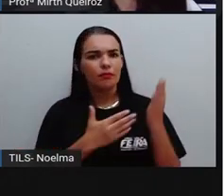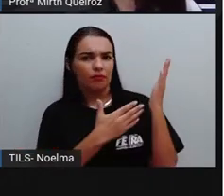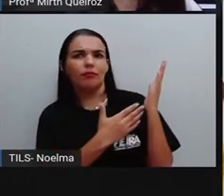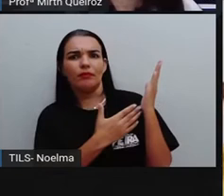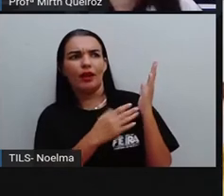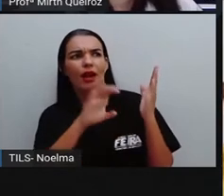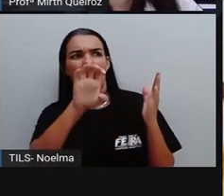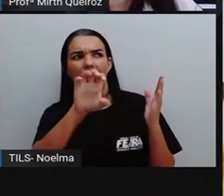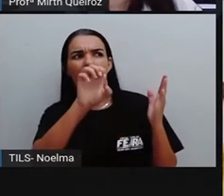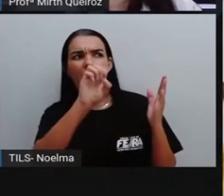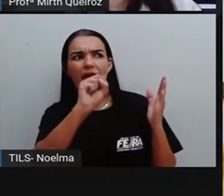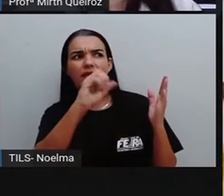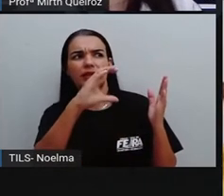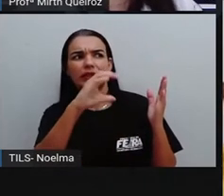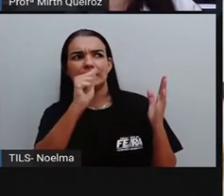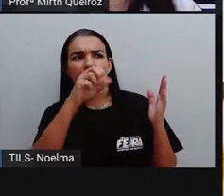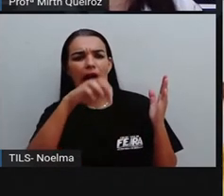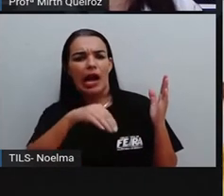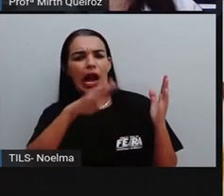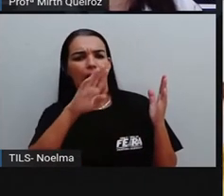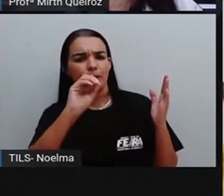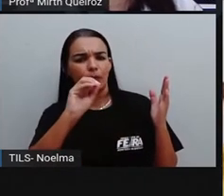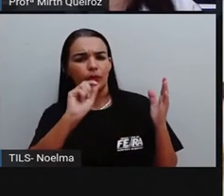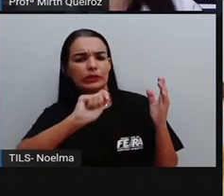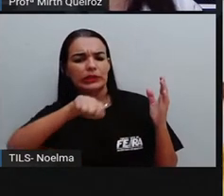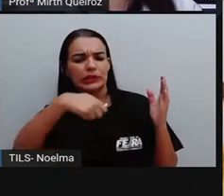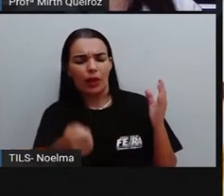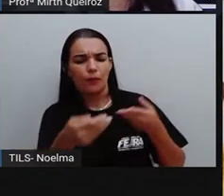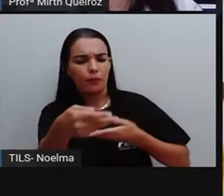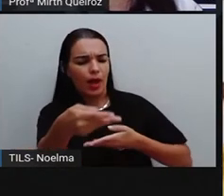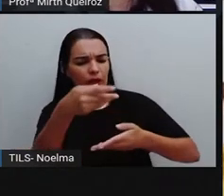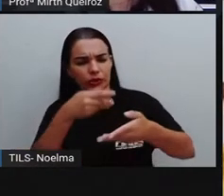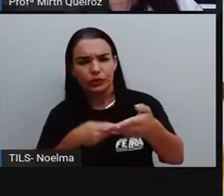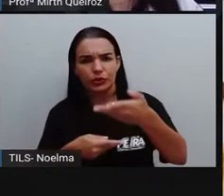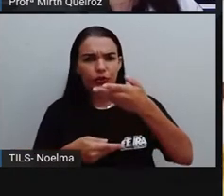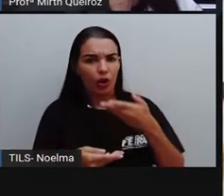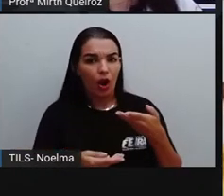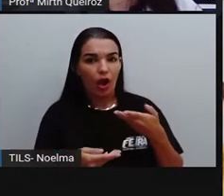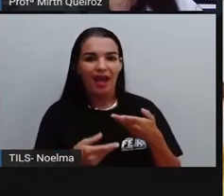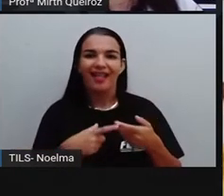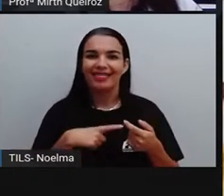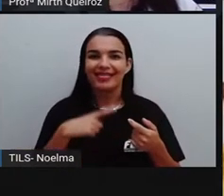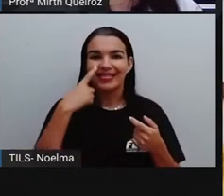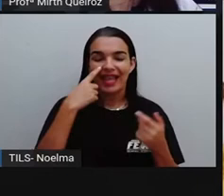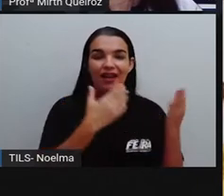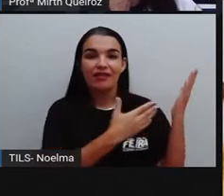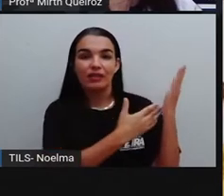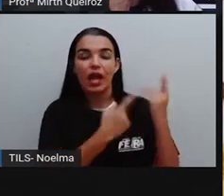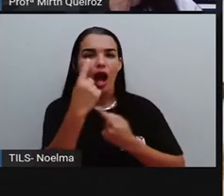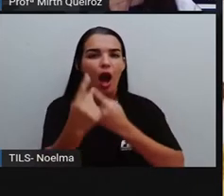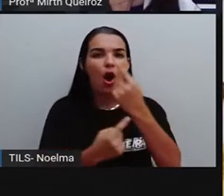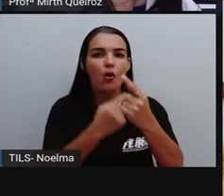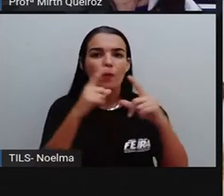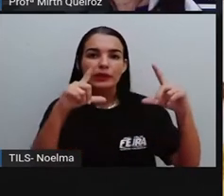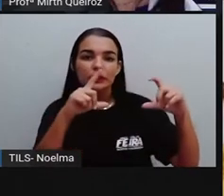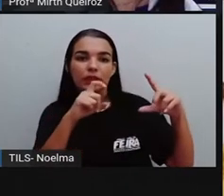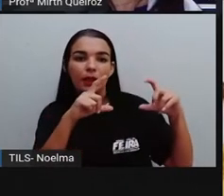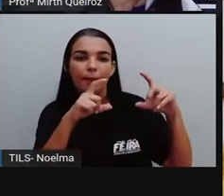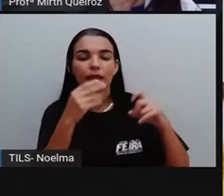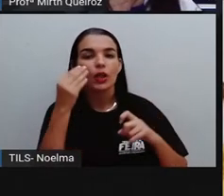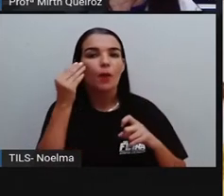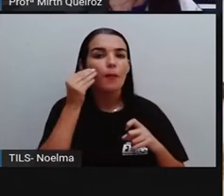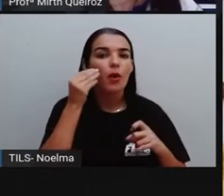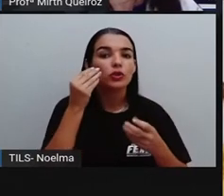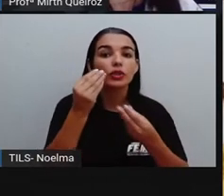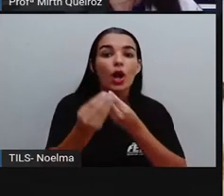Escambo! Isso mesmo, escambo, né? A troca de mercadoria. Aqui nós temos algumas imagens, né? Que vai